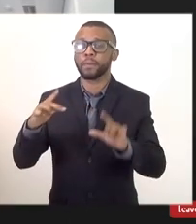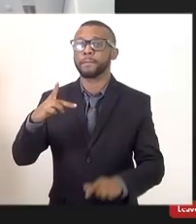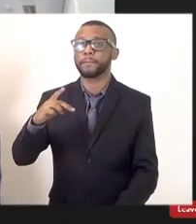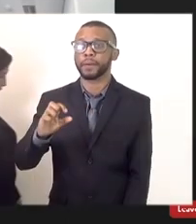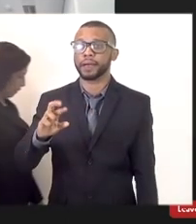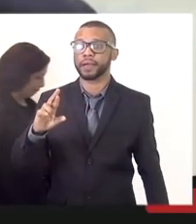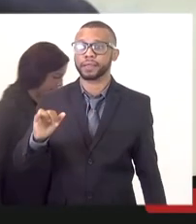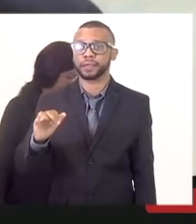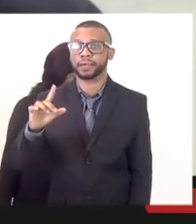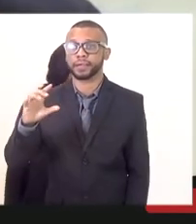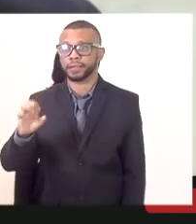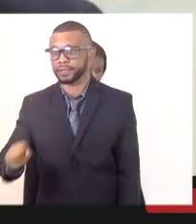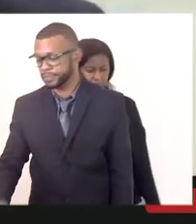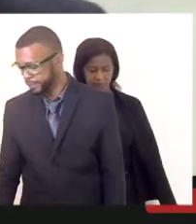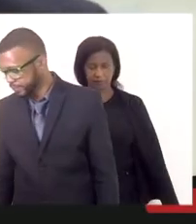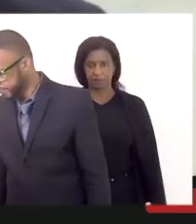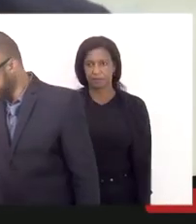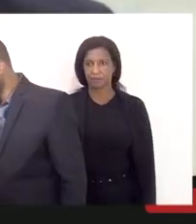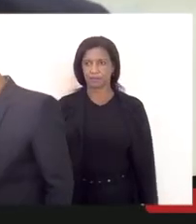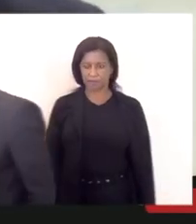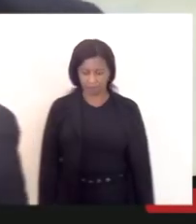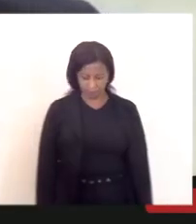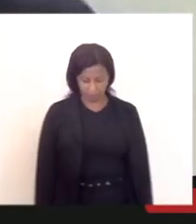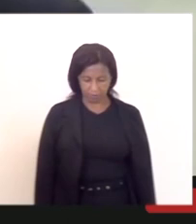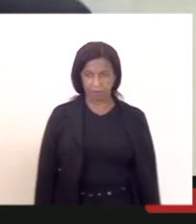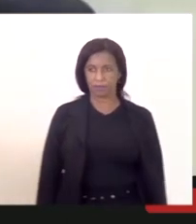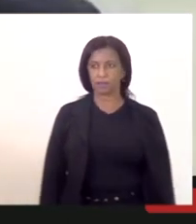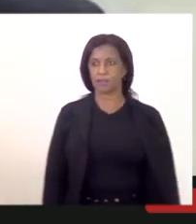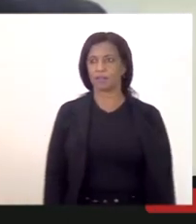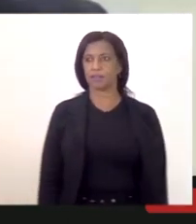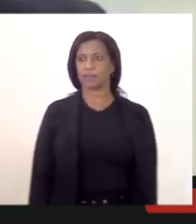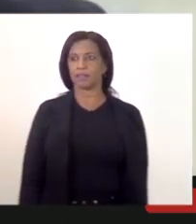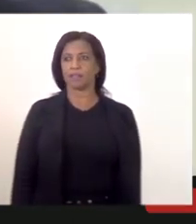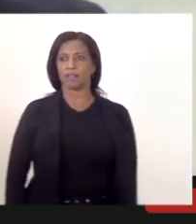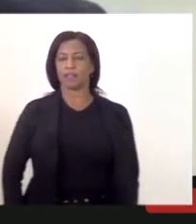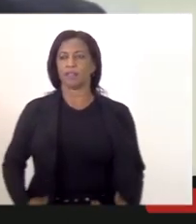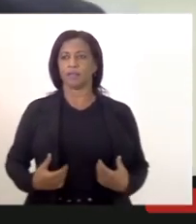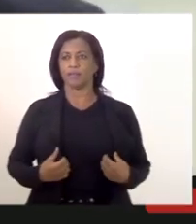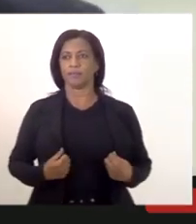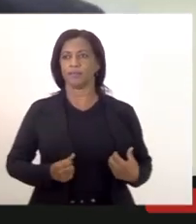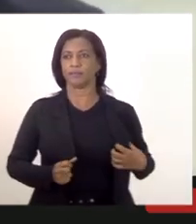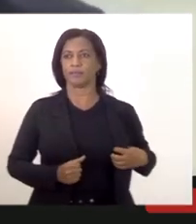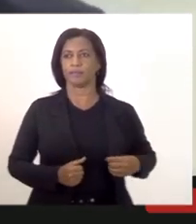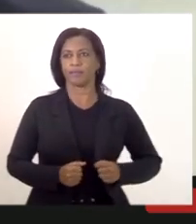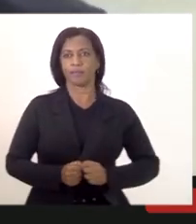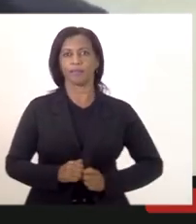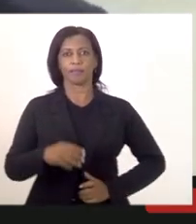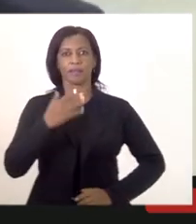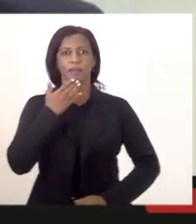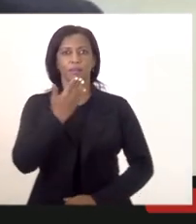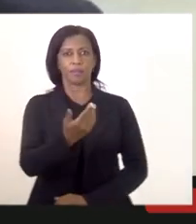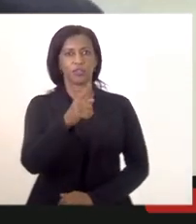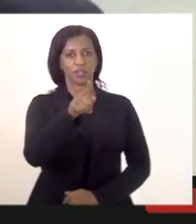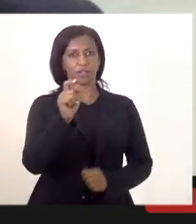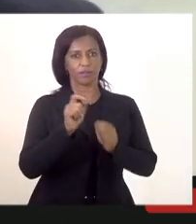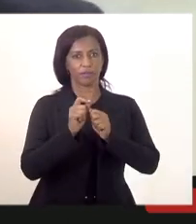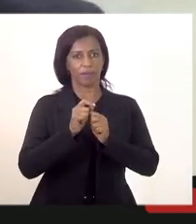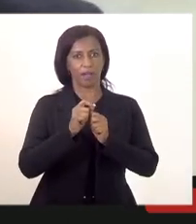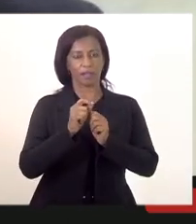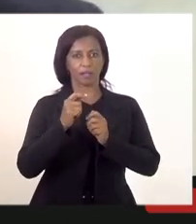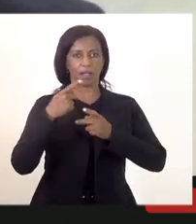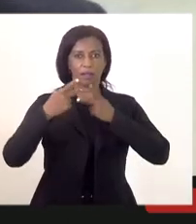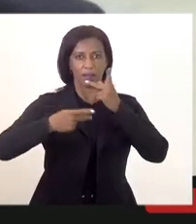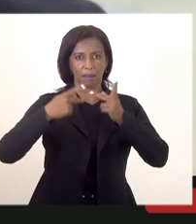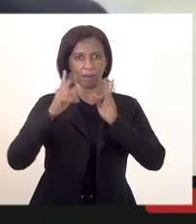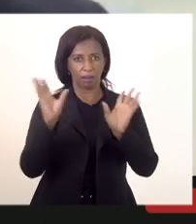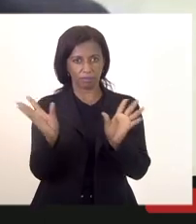e pedir que você anuncia o teu concurso e faça uso da palavra de forma sucinta o objetivo o Péricles também